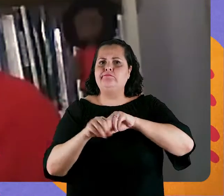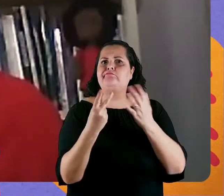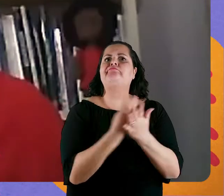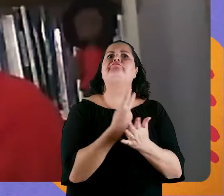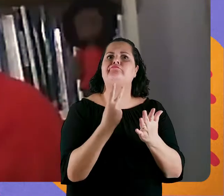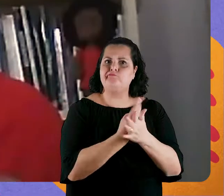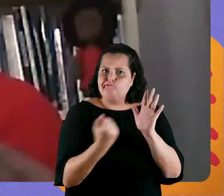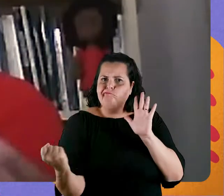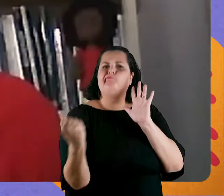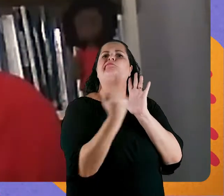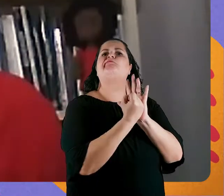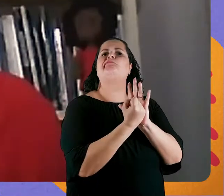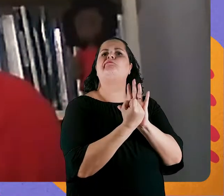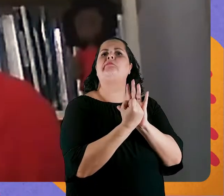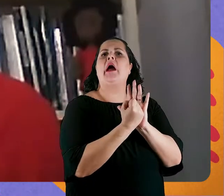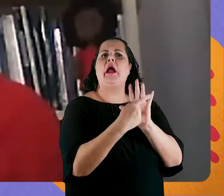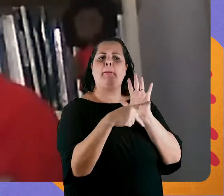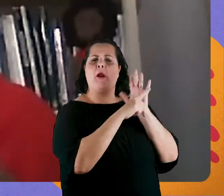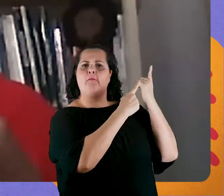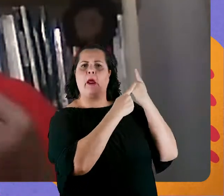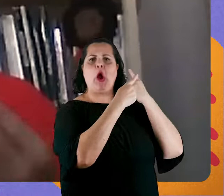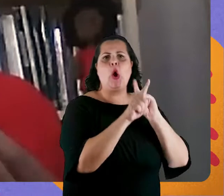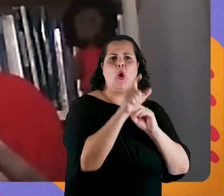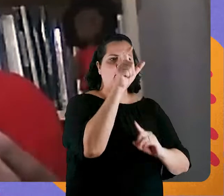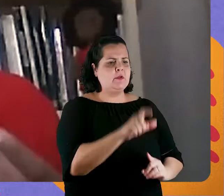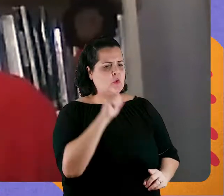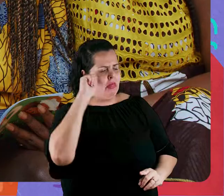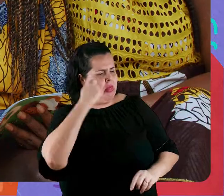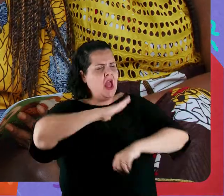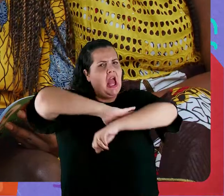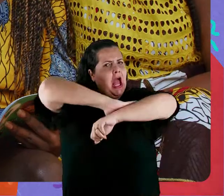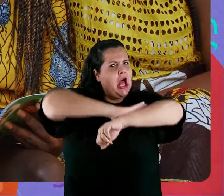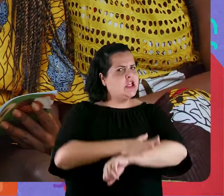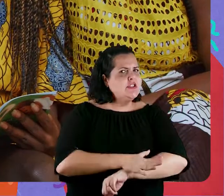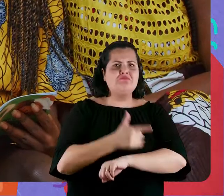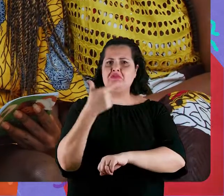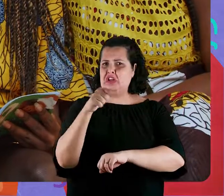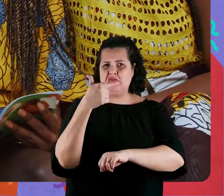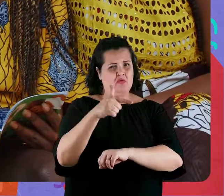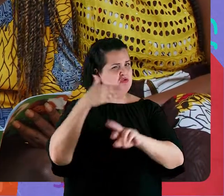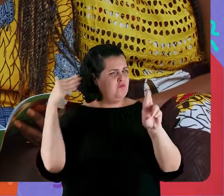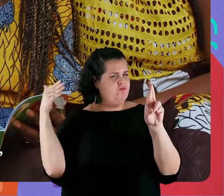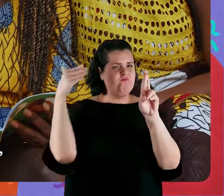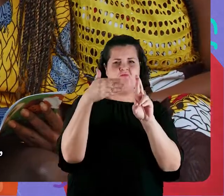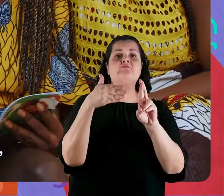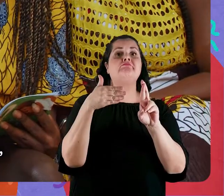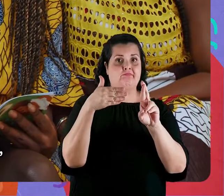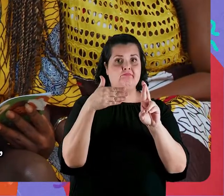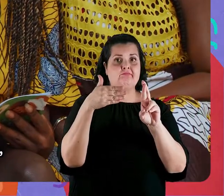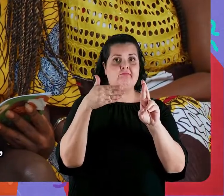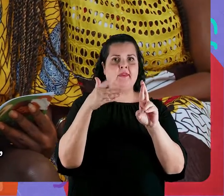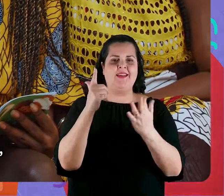estereótipos, que havia racismo dentro do livro didático, que as pessoas negras estavam não representadas. Hoje,